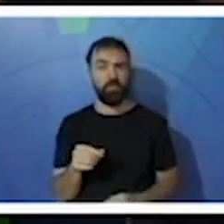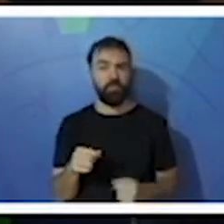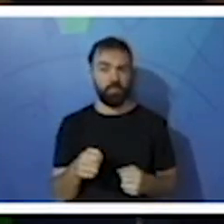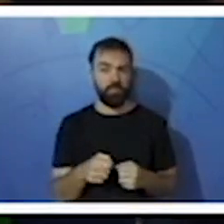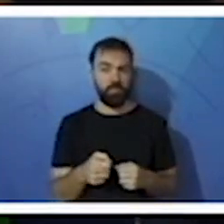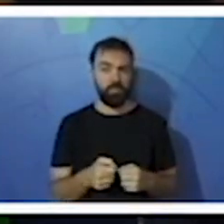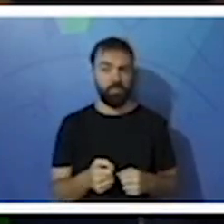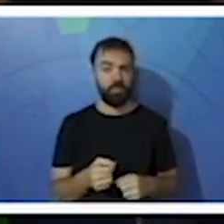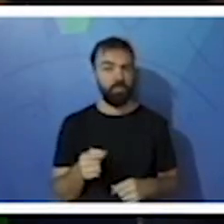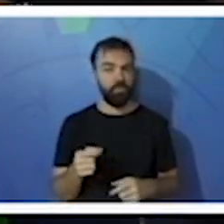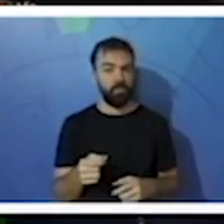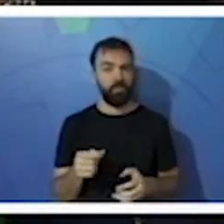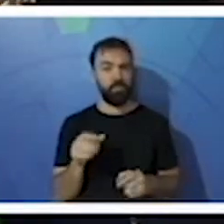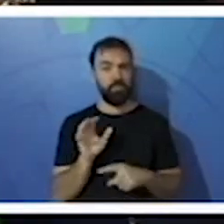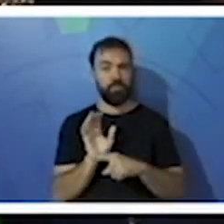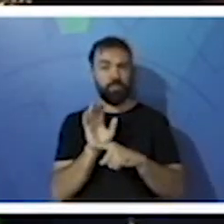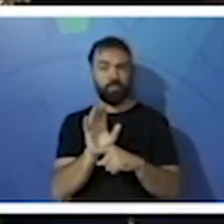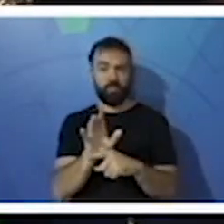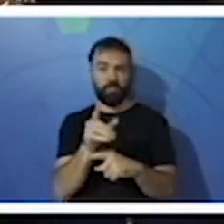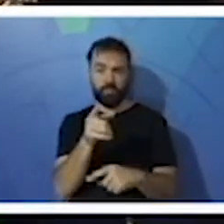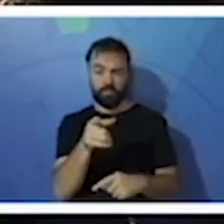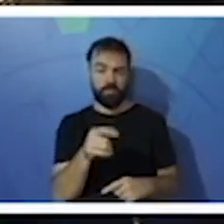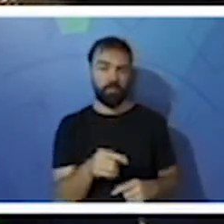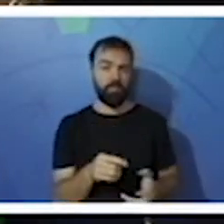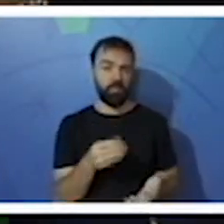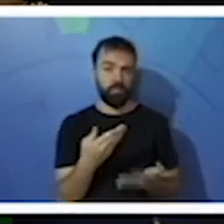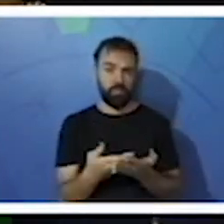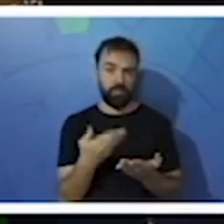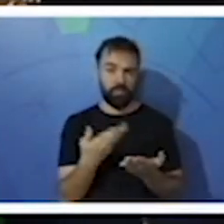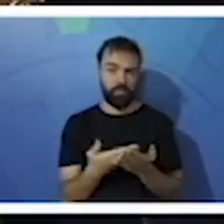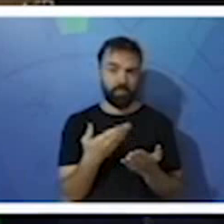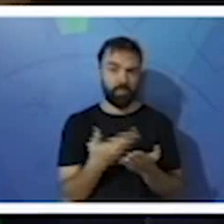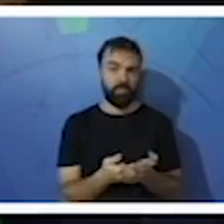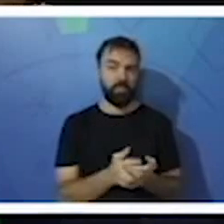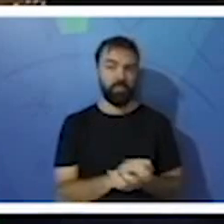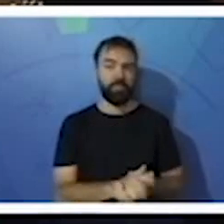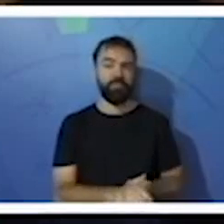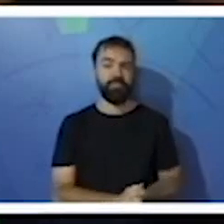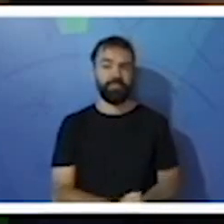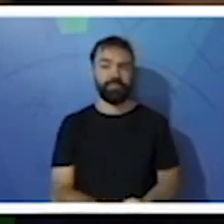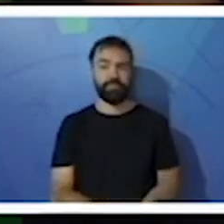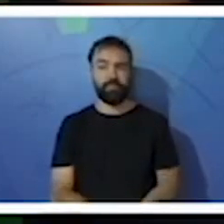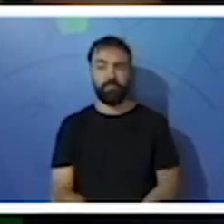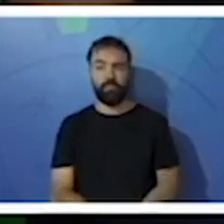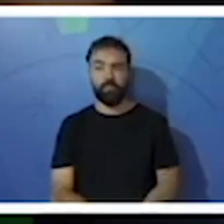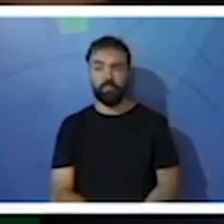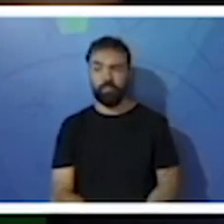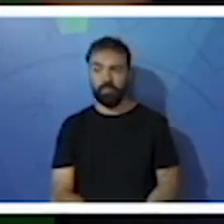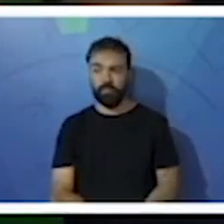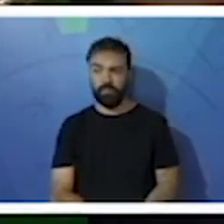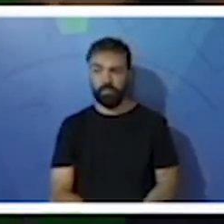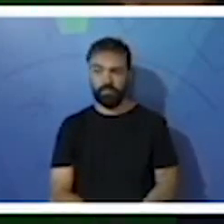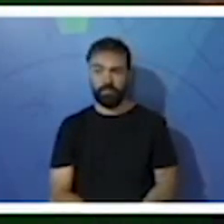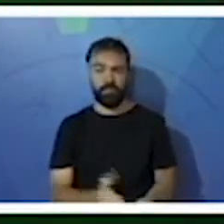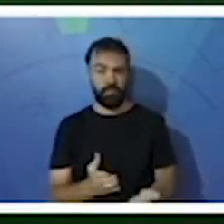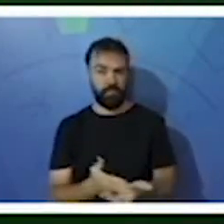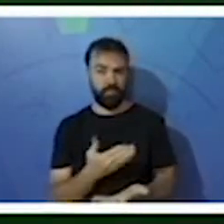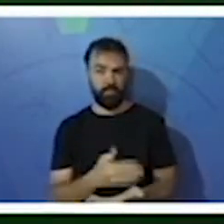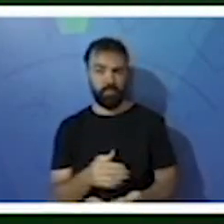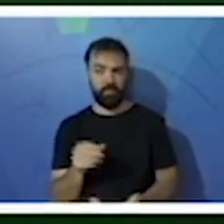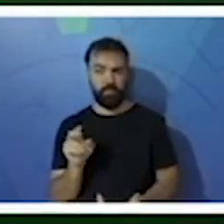quando forem estudar um texto, tá? Ou um texto informativo, a tirar as informações. Foi da página